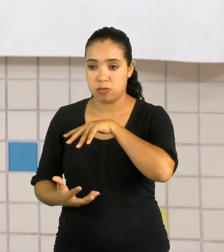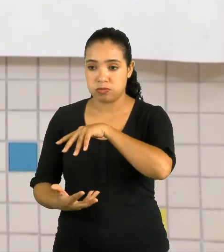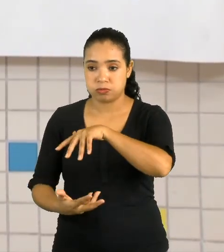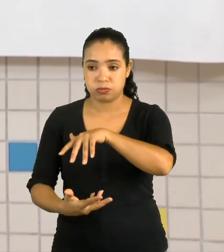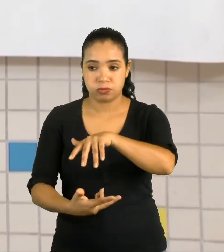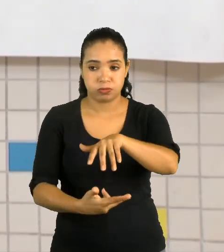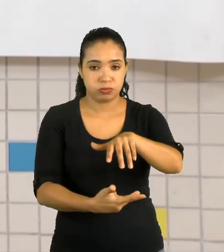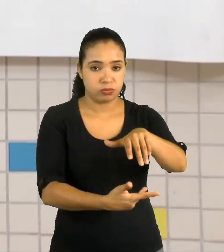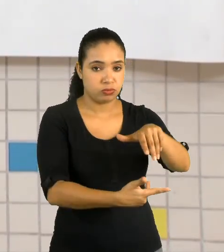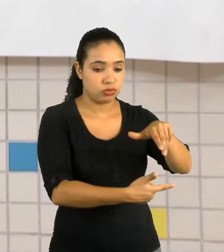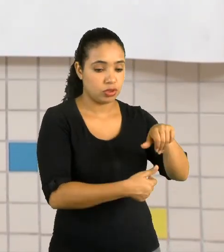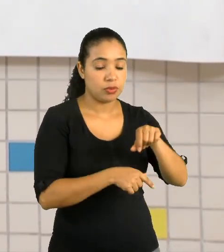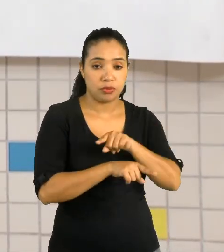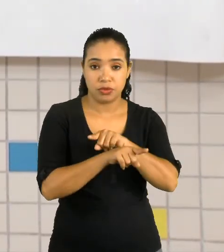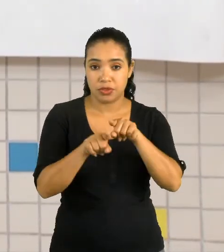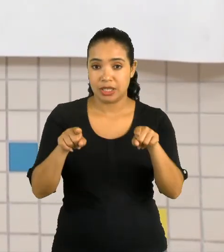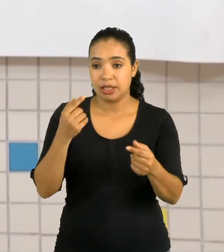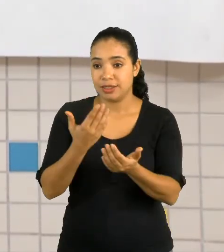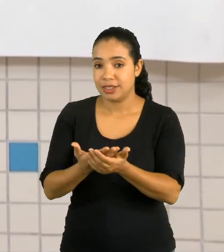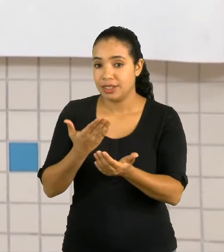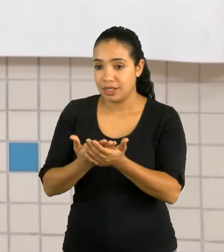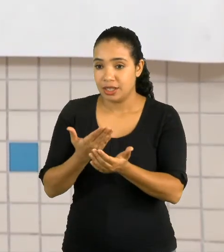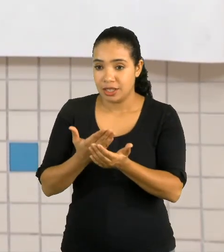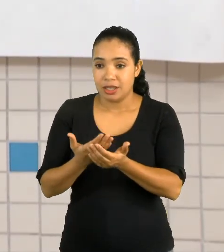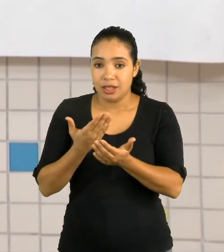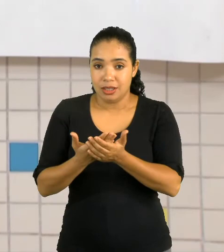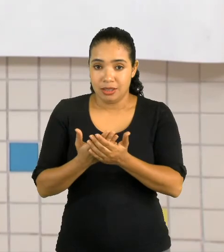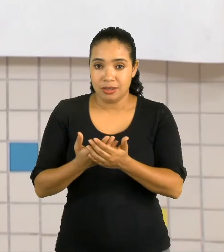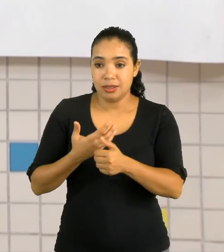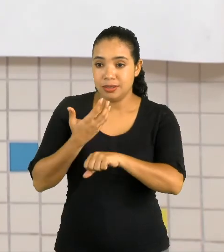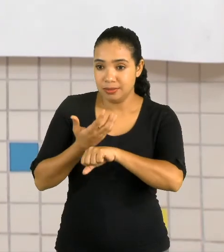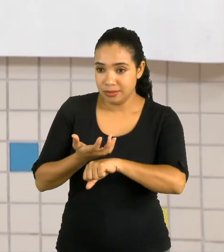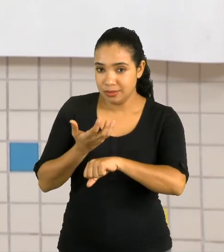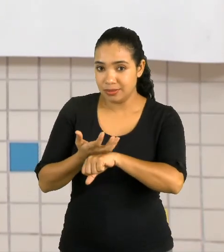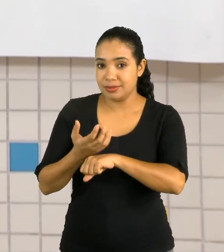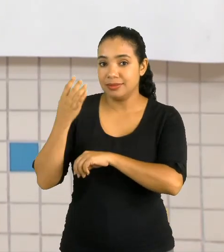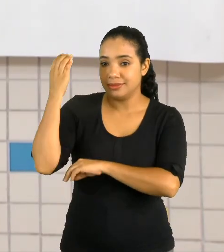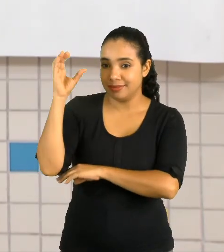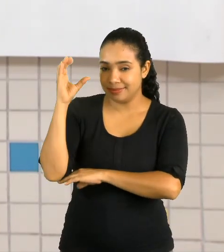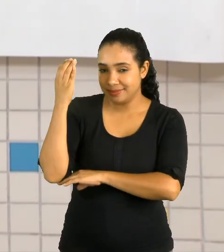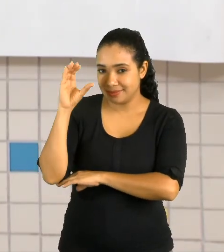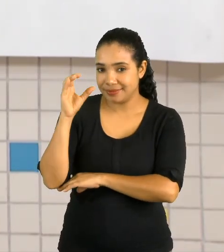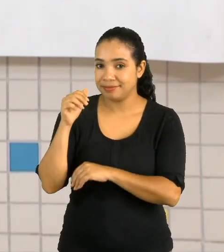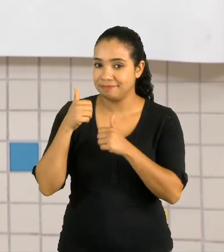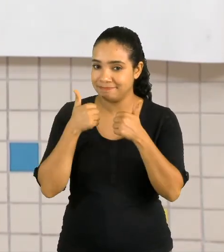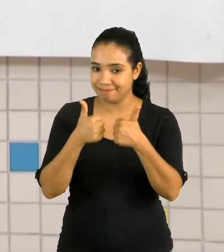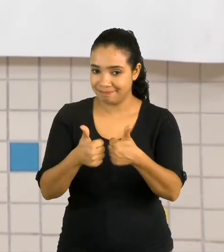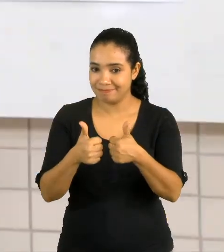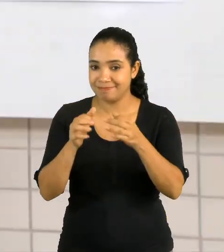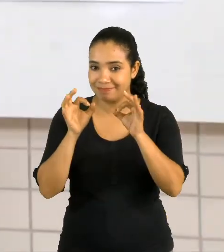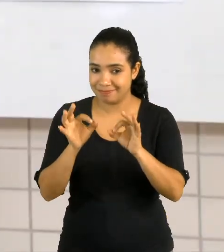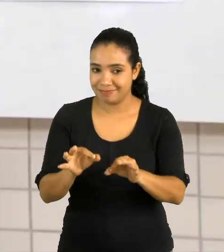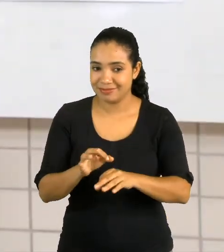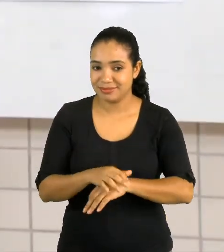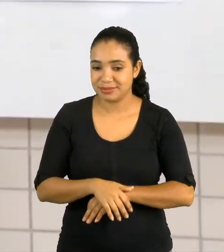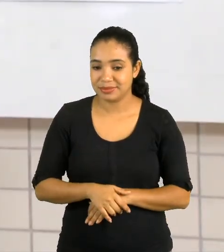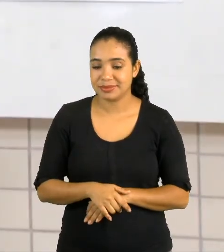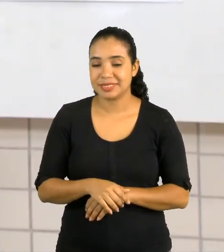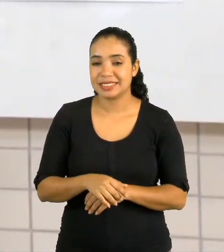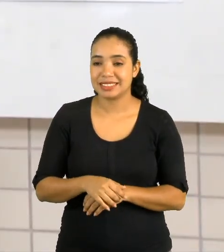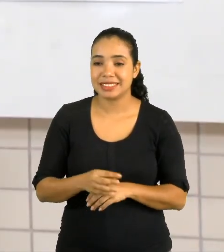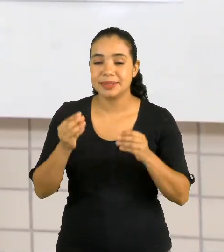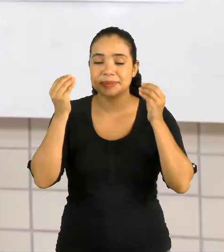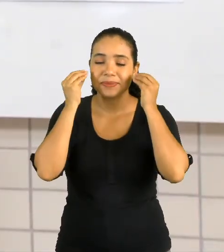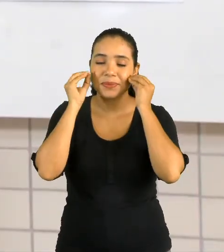vão estudar lá no componente curricular de ciências. Tá certo? Um grande